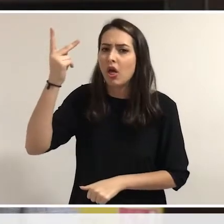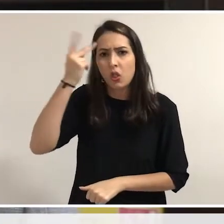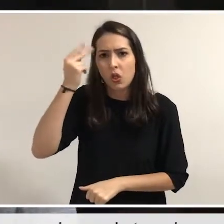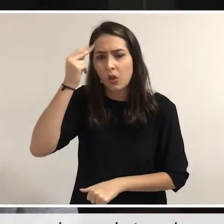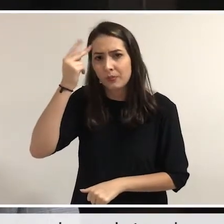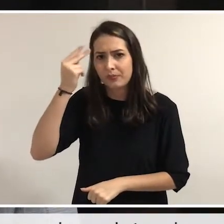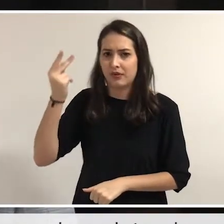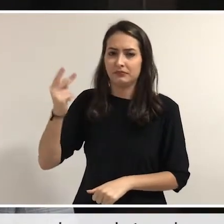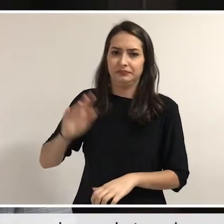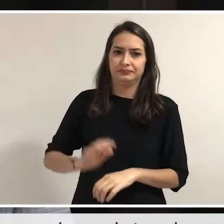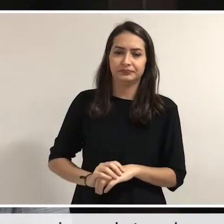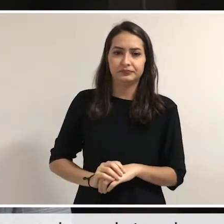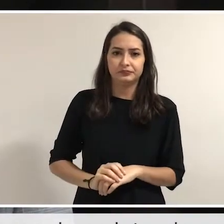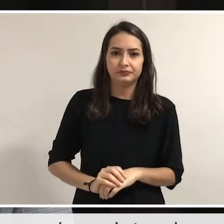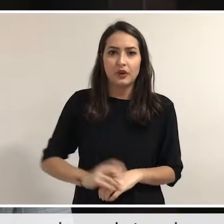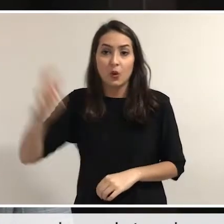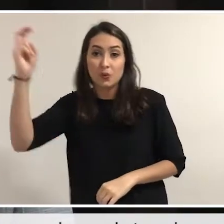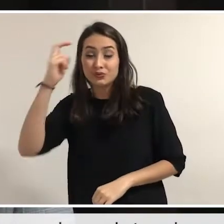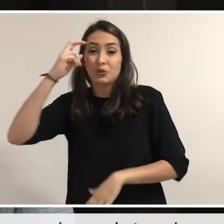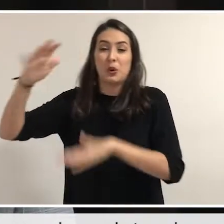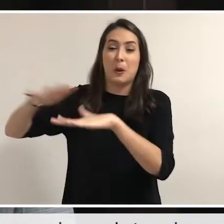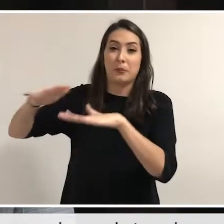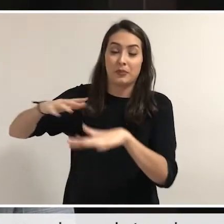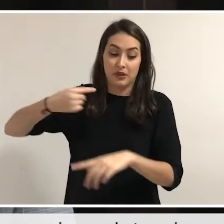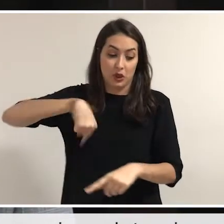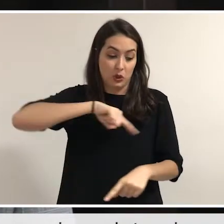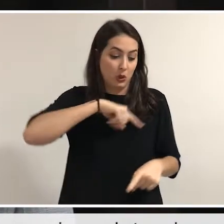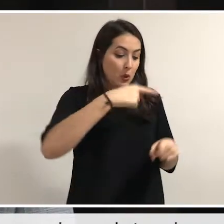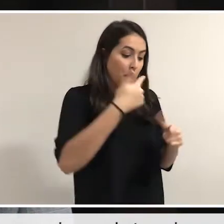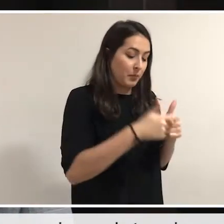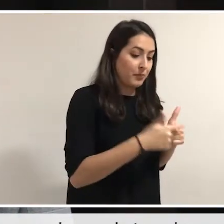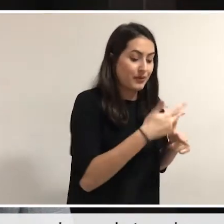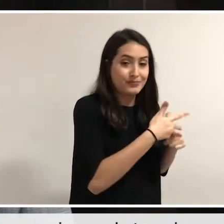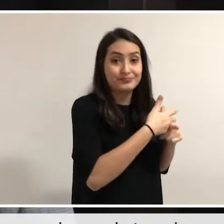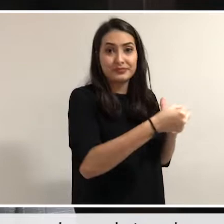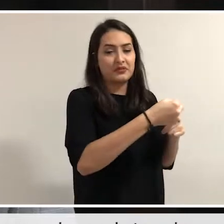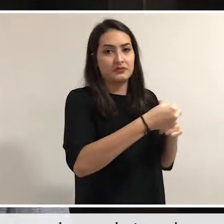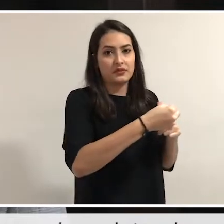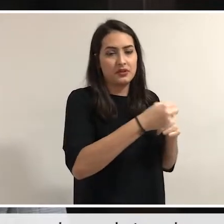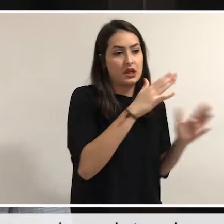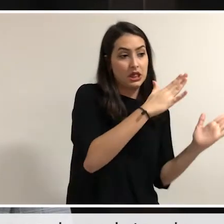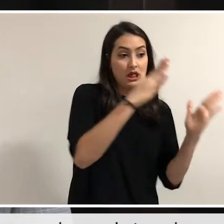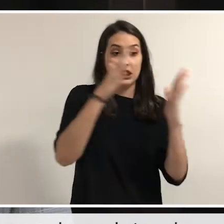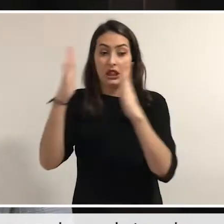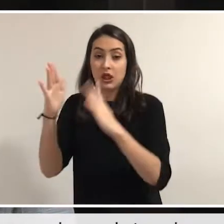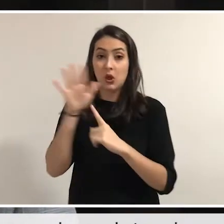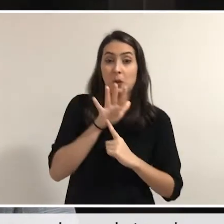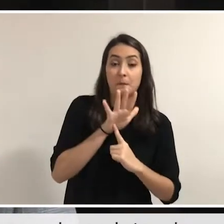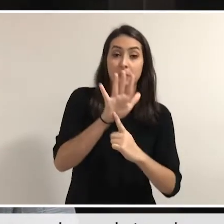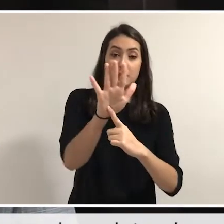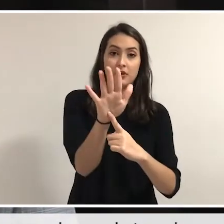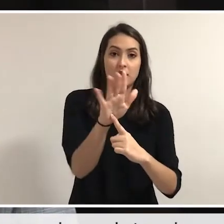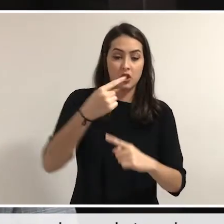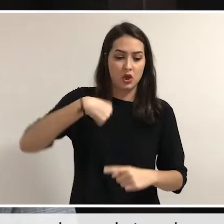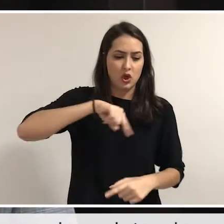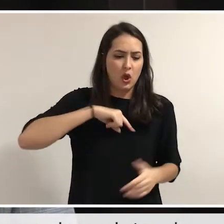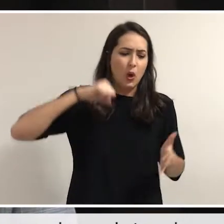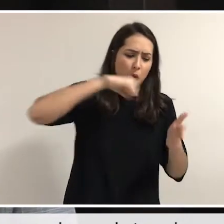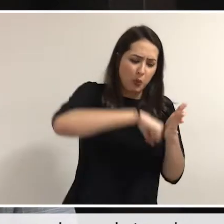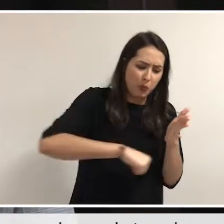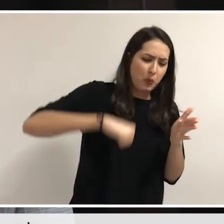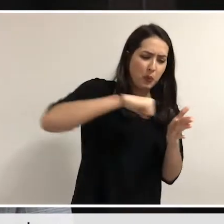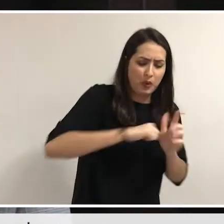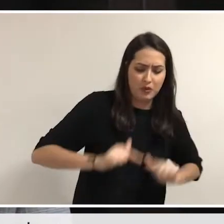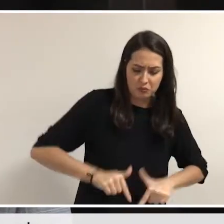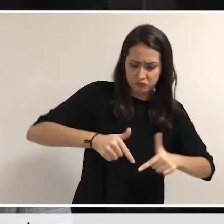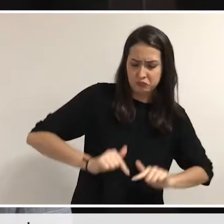com vocês. Como proposto no início do nosso trabalho, lutamos e seguimos lutando por uma universidade pública de qualidade,